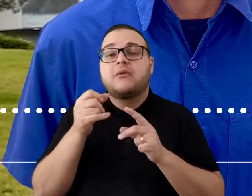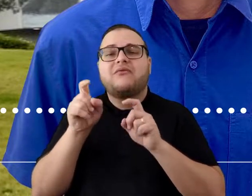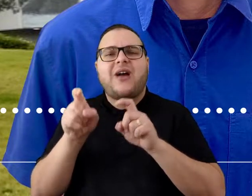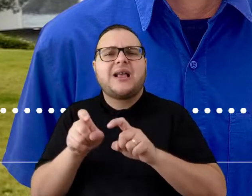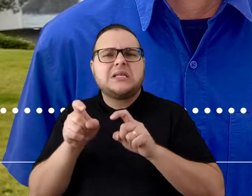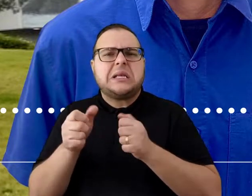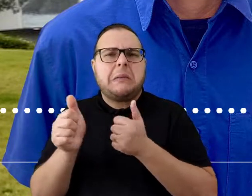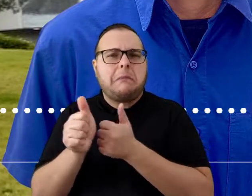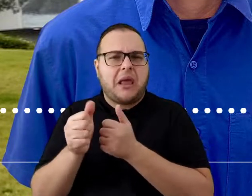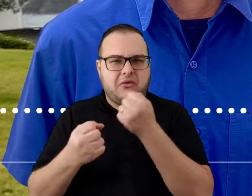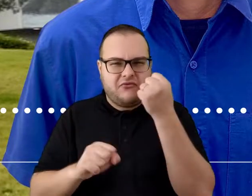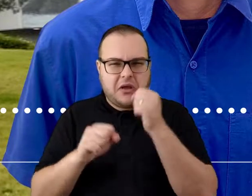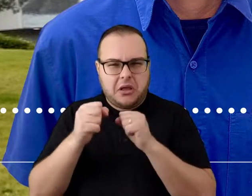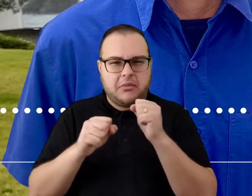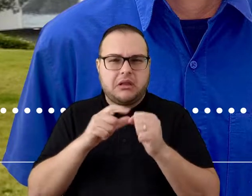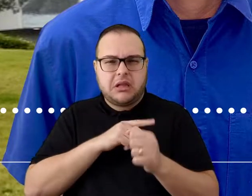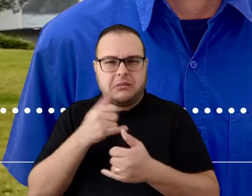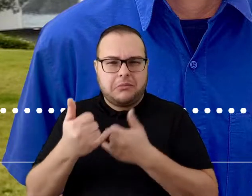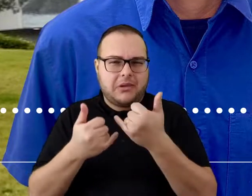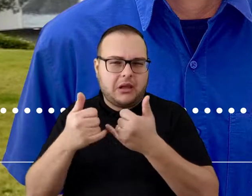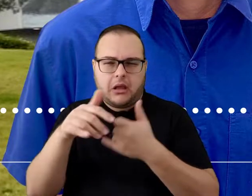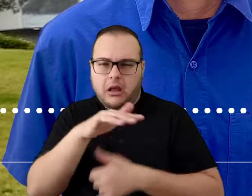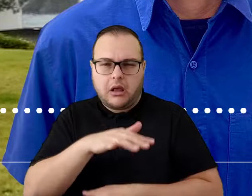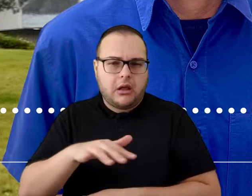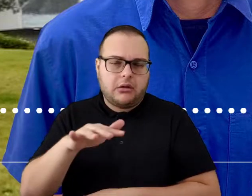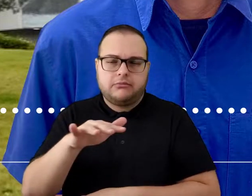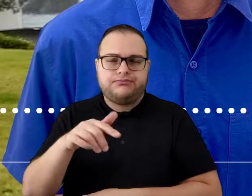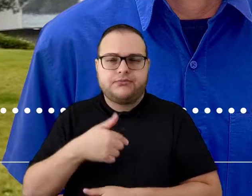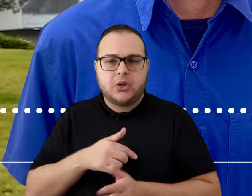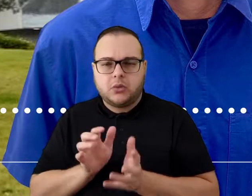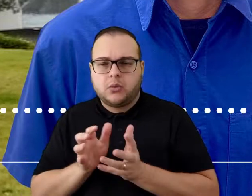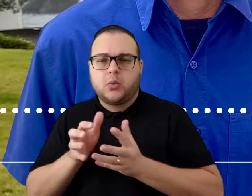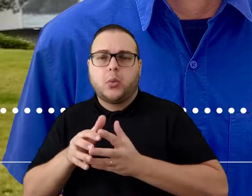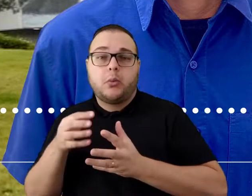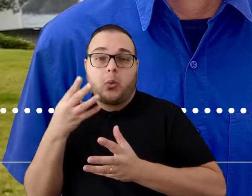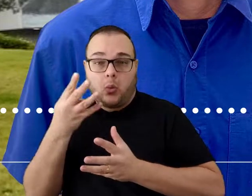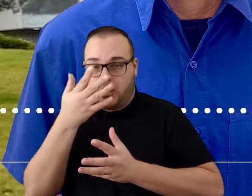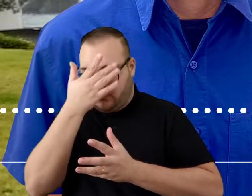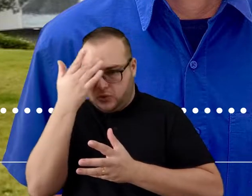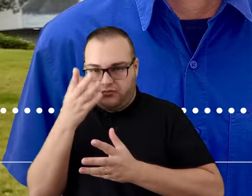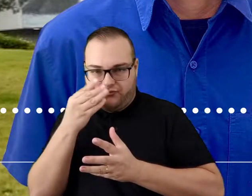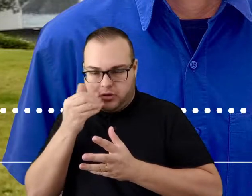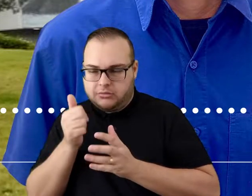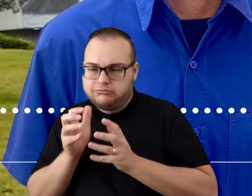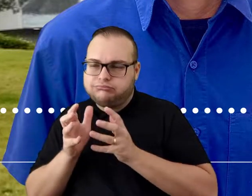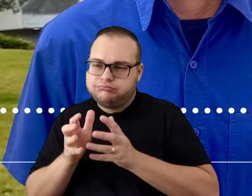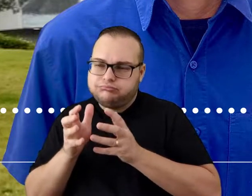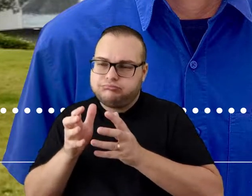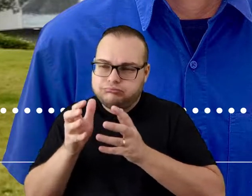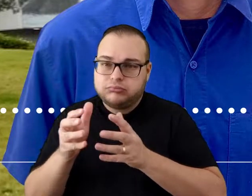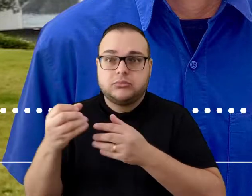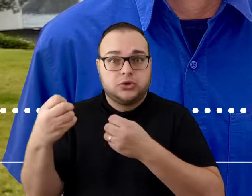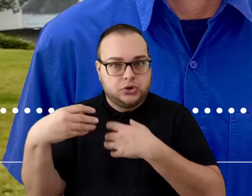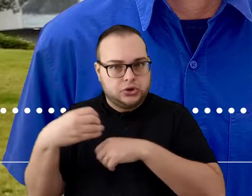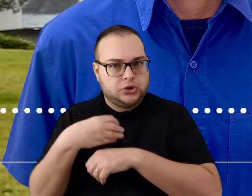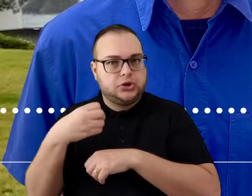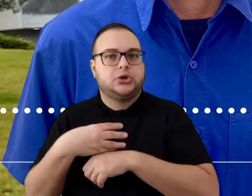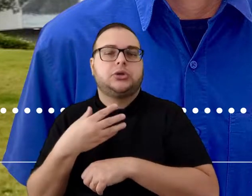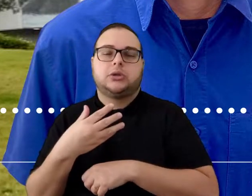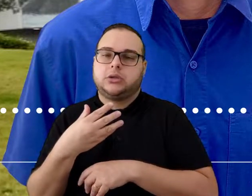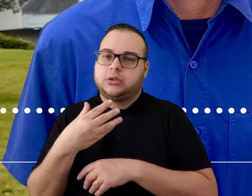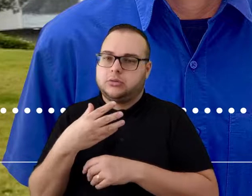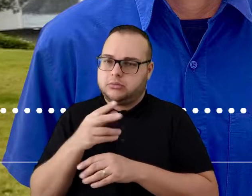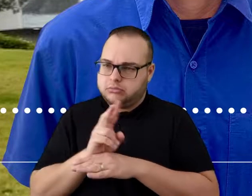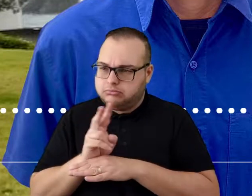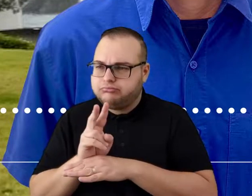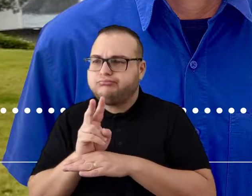fábrica, onde eles tinham uma área de lazer. E eu indo lá prestar um serviço com uma equipe de quatro funcionários, fui bastante orientado, né? Pra